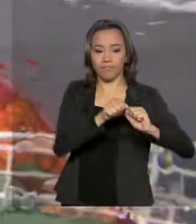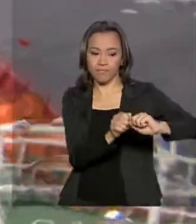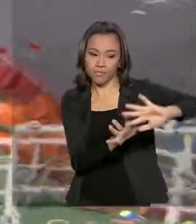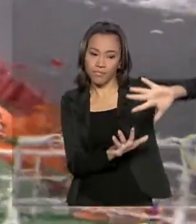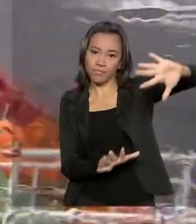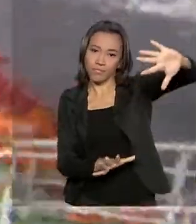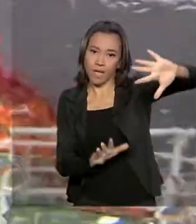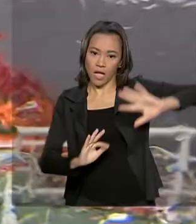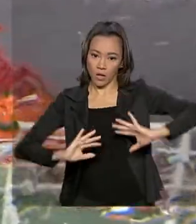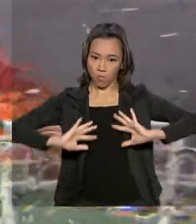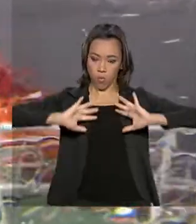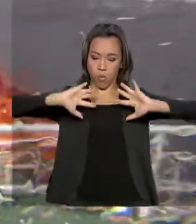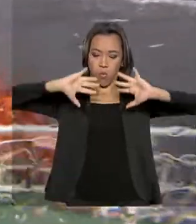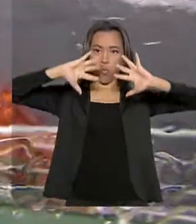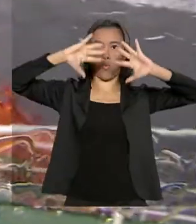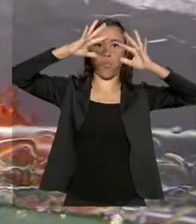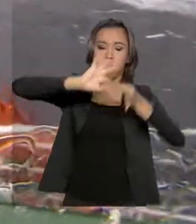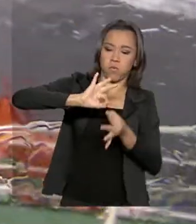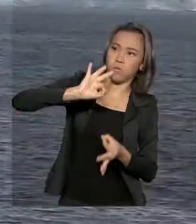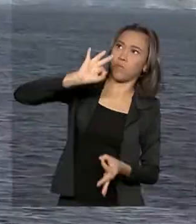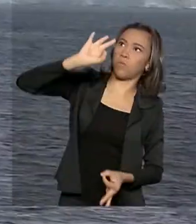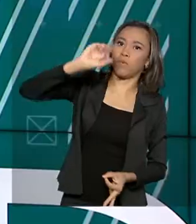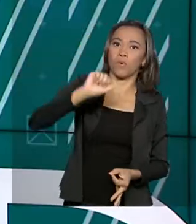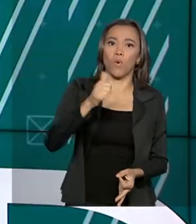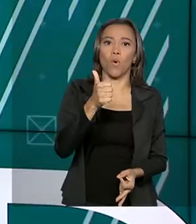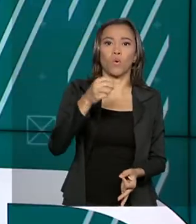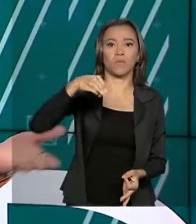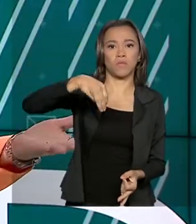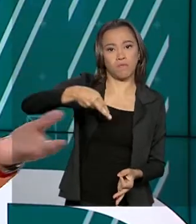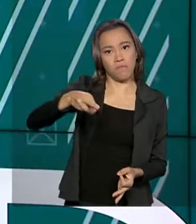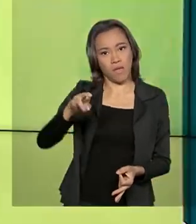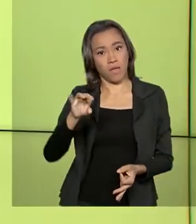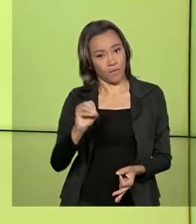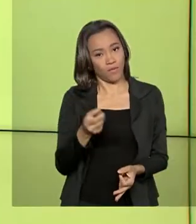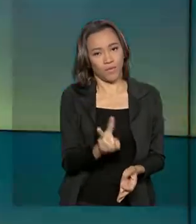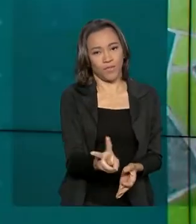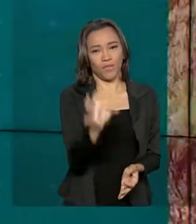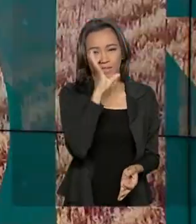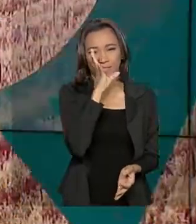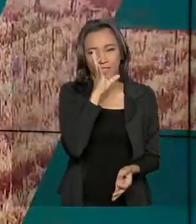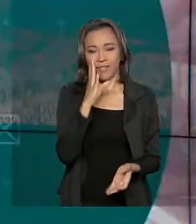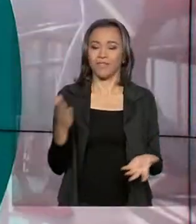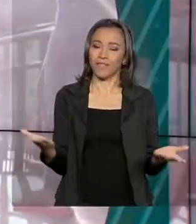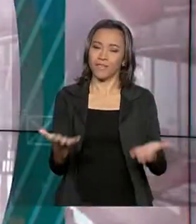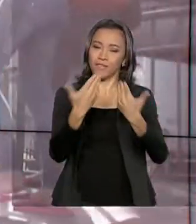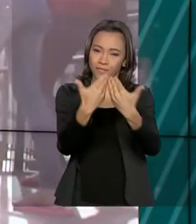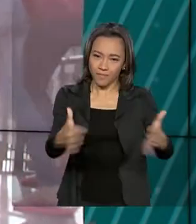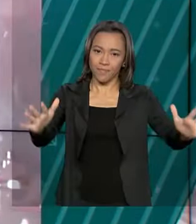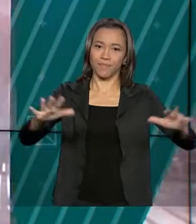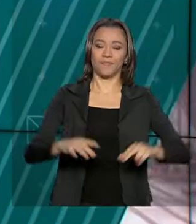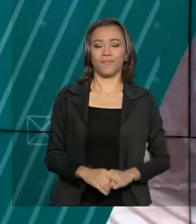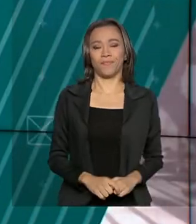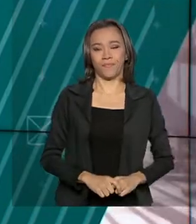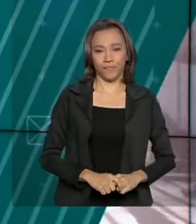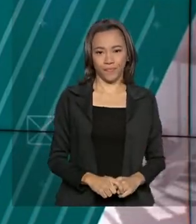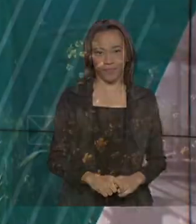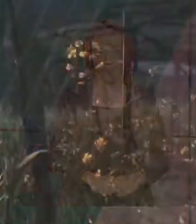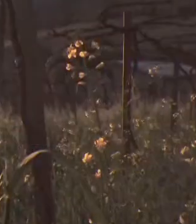onde as ondas podem chegar a 11 metros de altura. Fique com a gente, o Brasil em dia já está no ar.